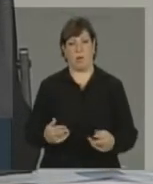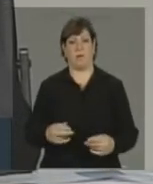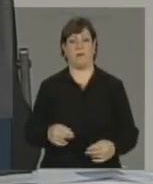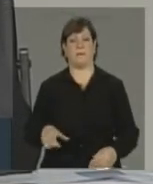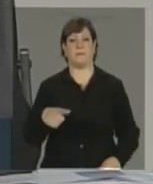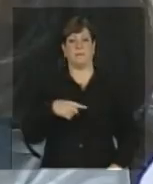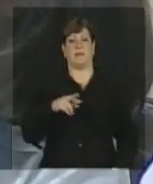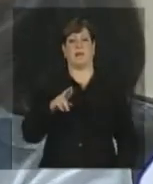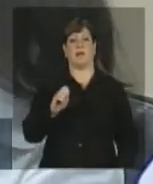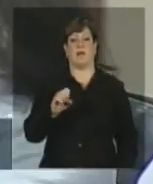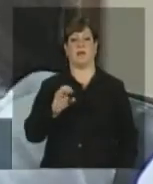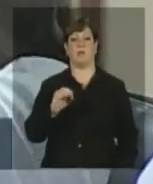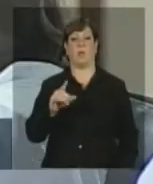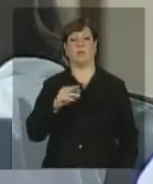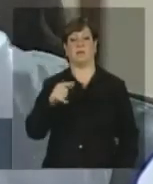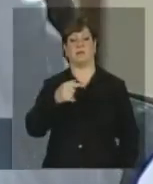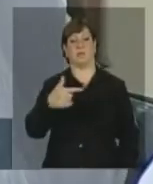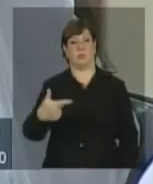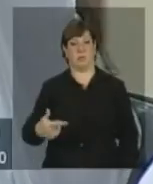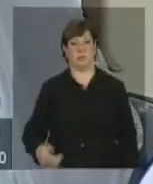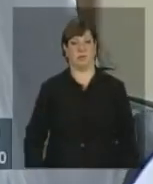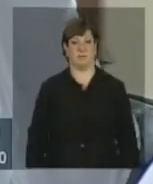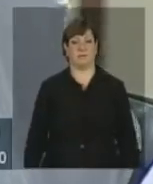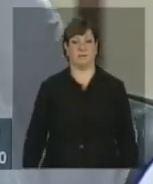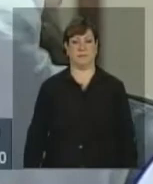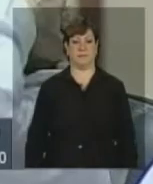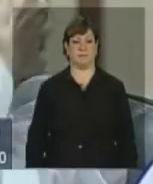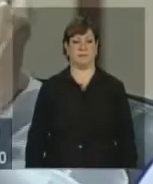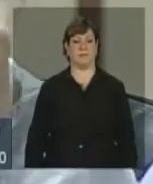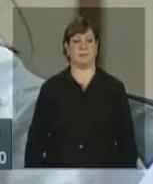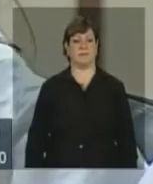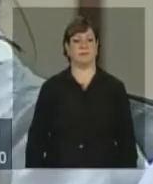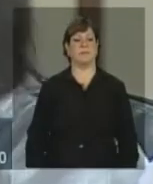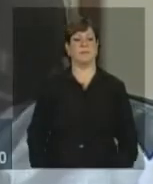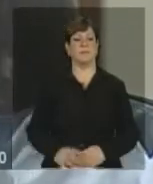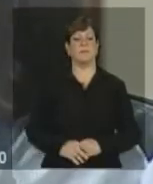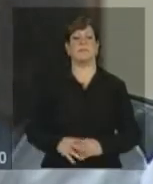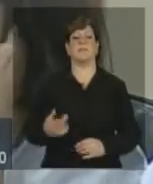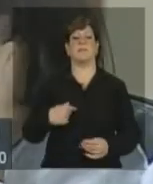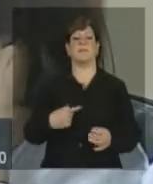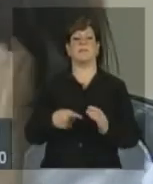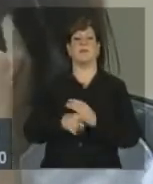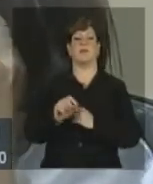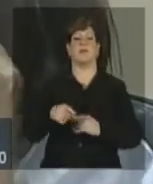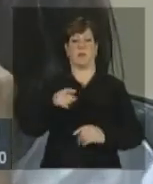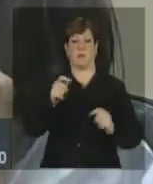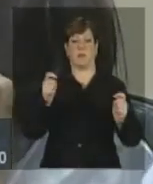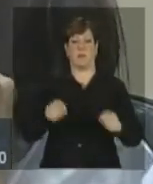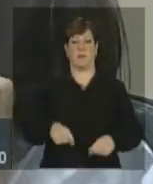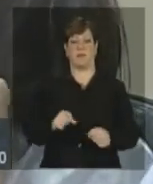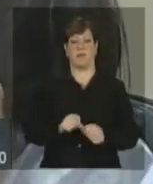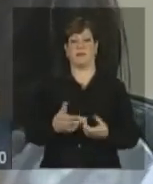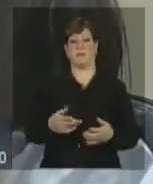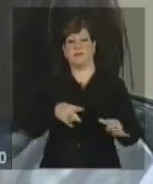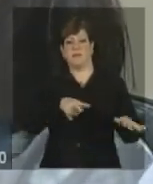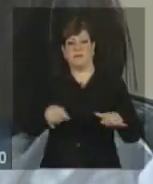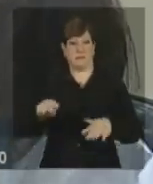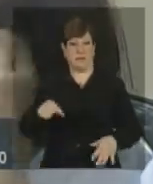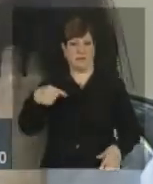72. Segretário, a emissão no exterior só pode fazer semana que vem, mantém aquela